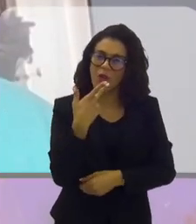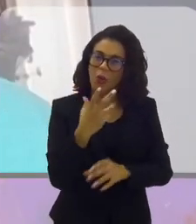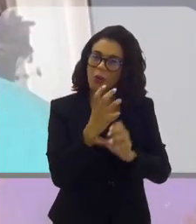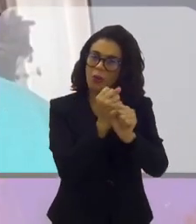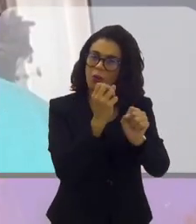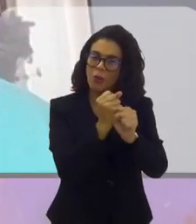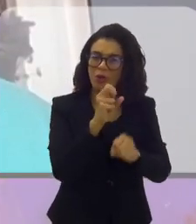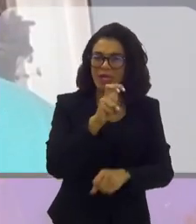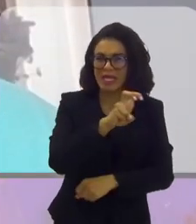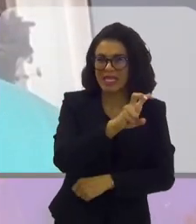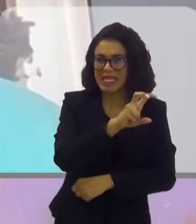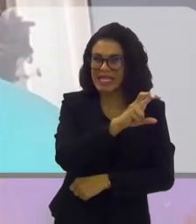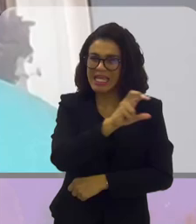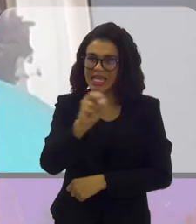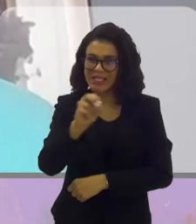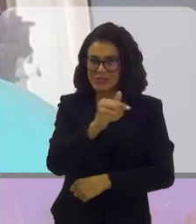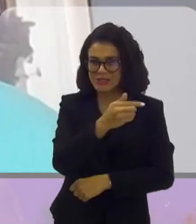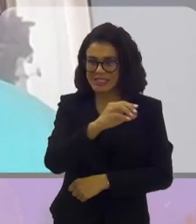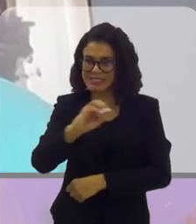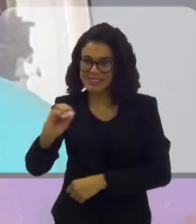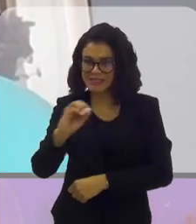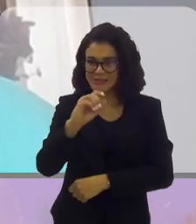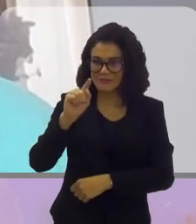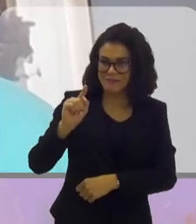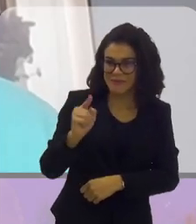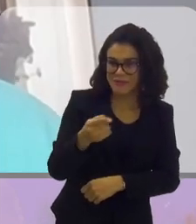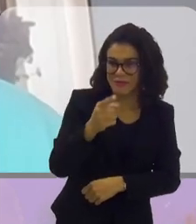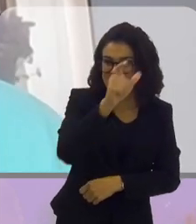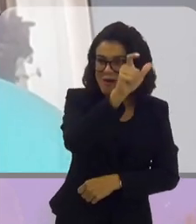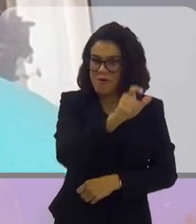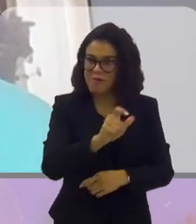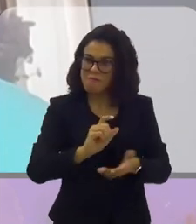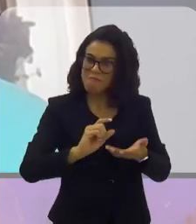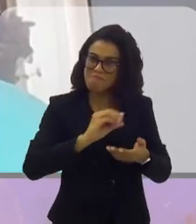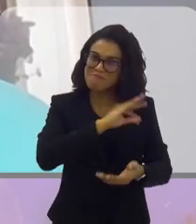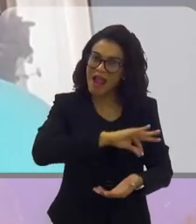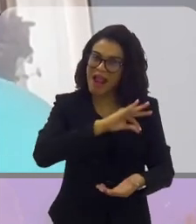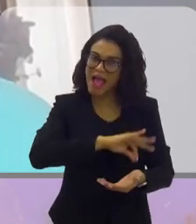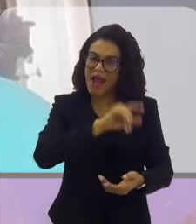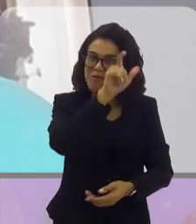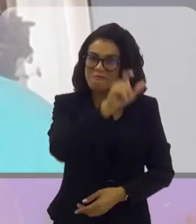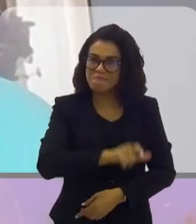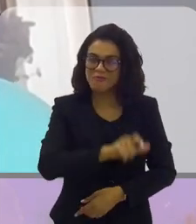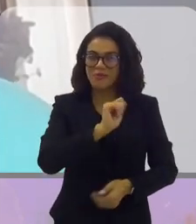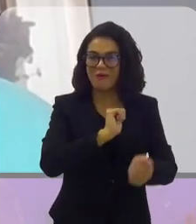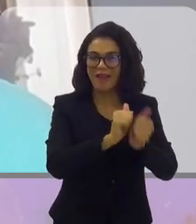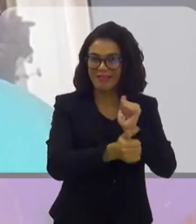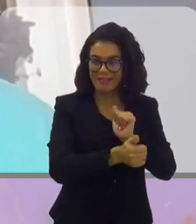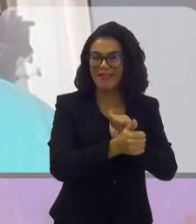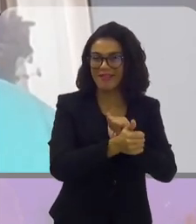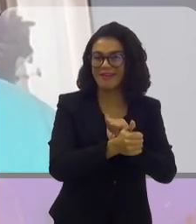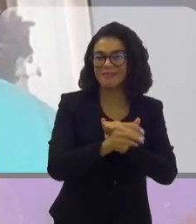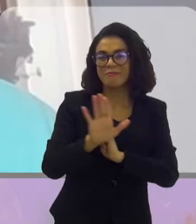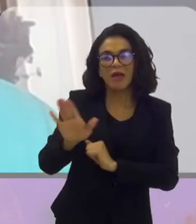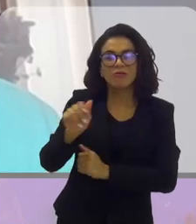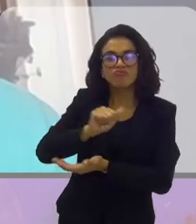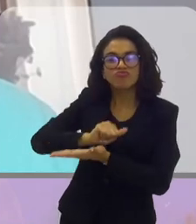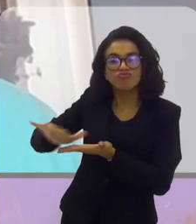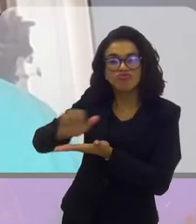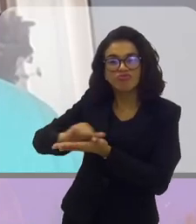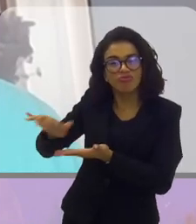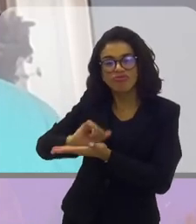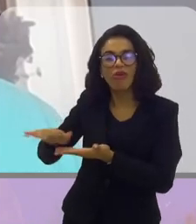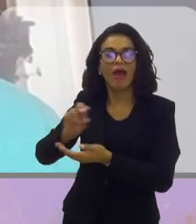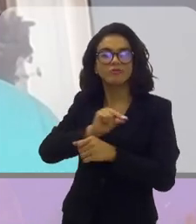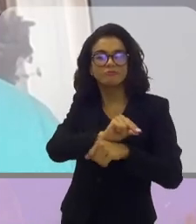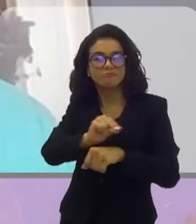Você deu um número aí engraçado, quer dizer, 500, 600 mil reais para um jogador. E não gastam isso por mês numa